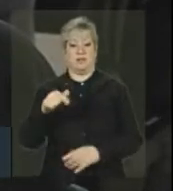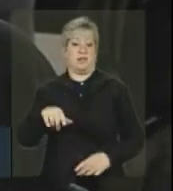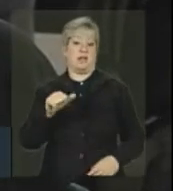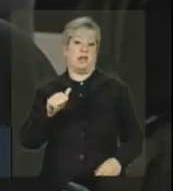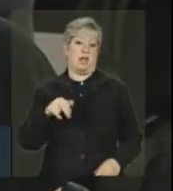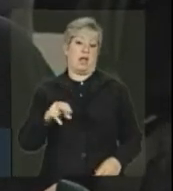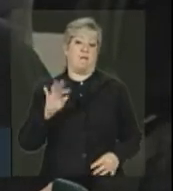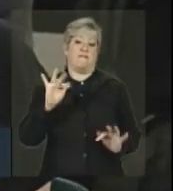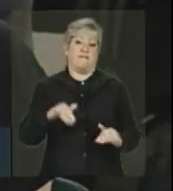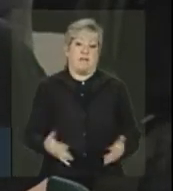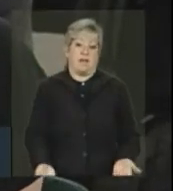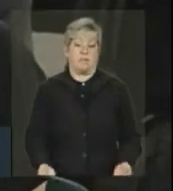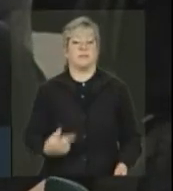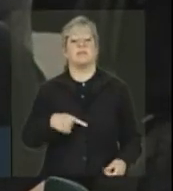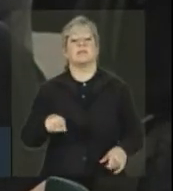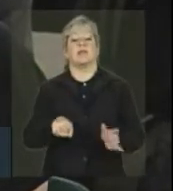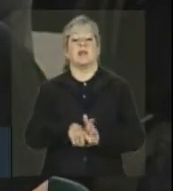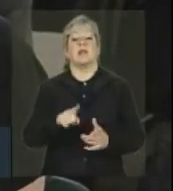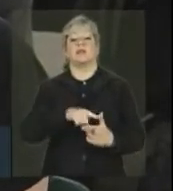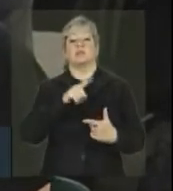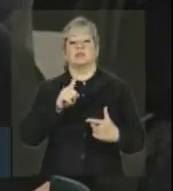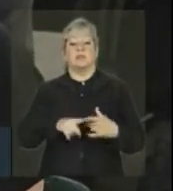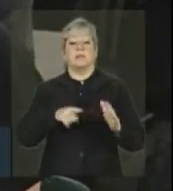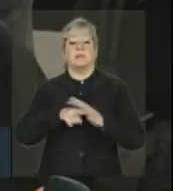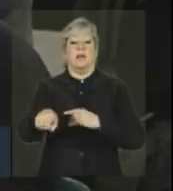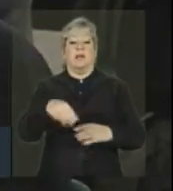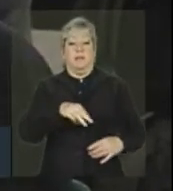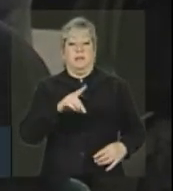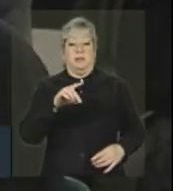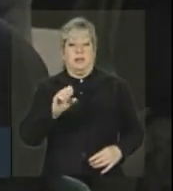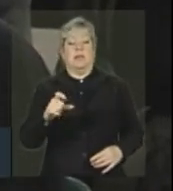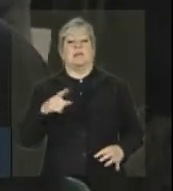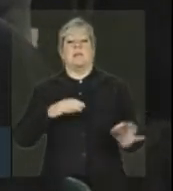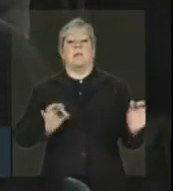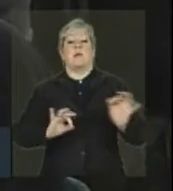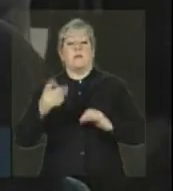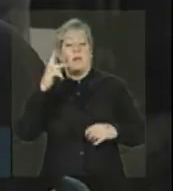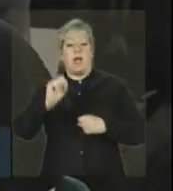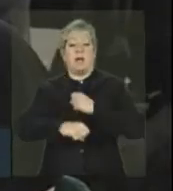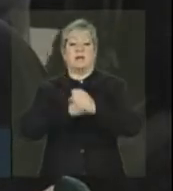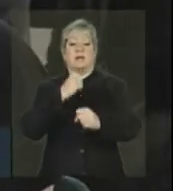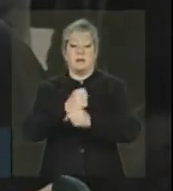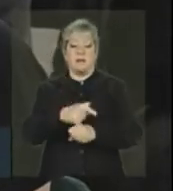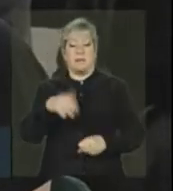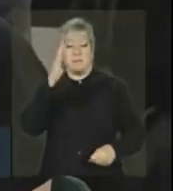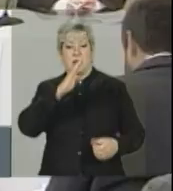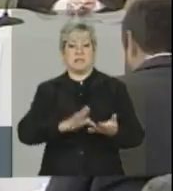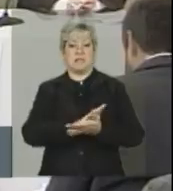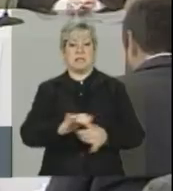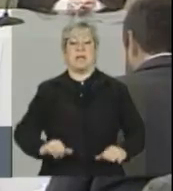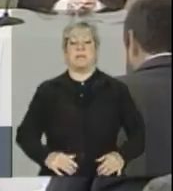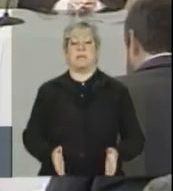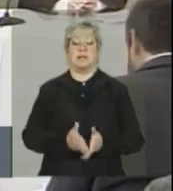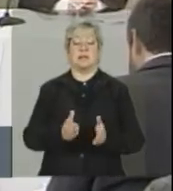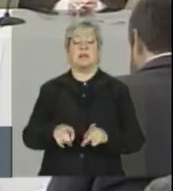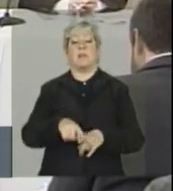Ministério do desenvolvimento social para o ano que vem, inclusive Brasil Sem Miséria, entre as outras metas do Ministério.